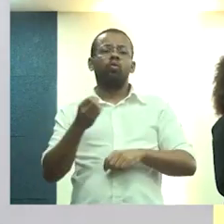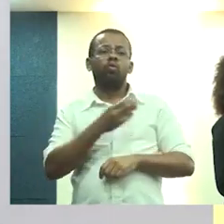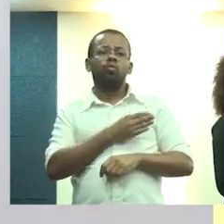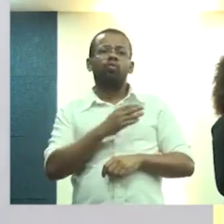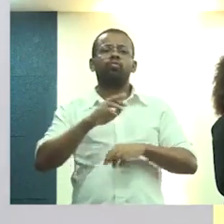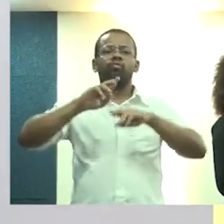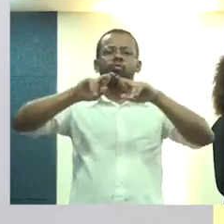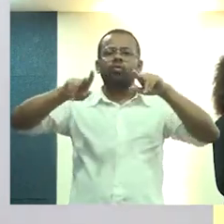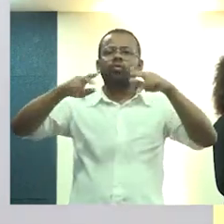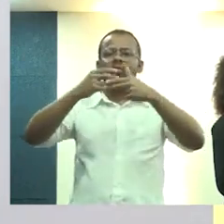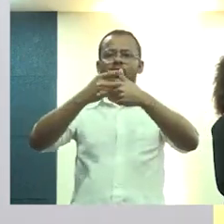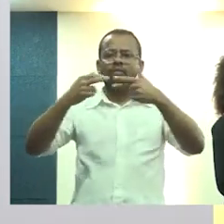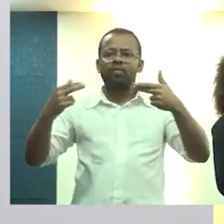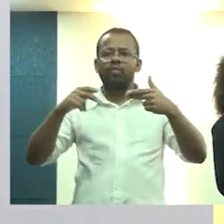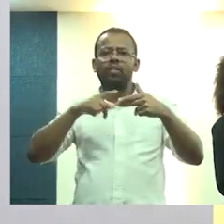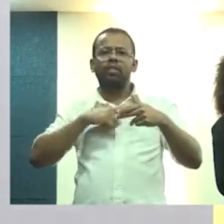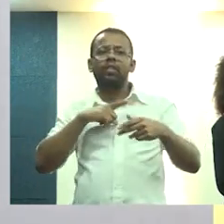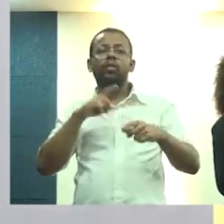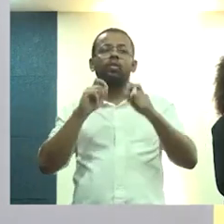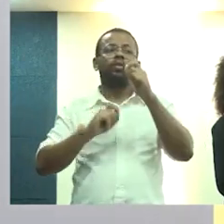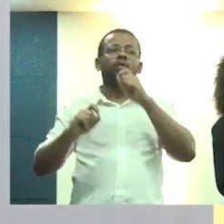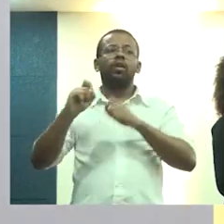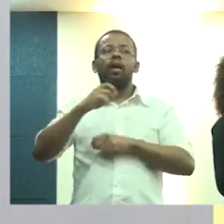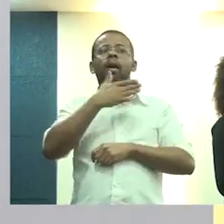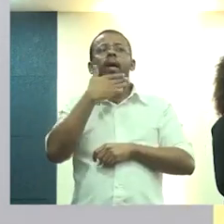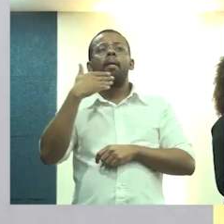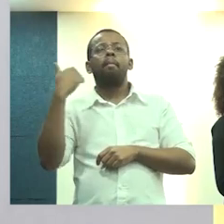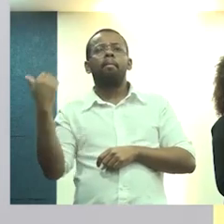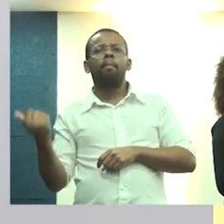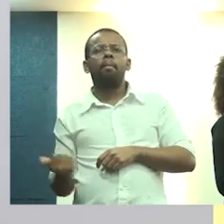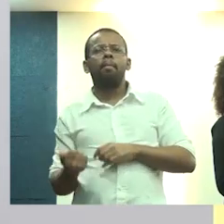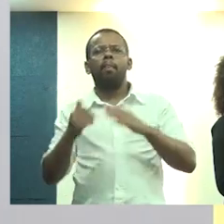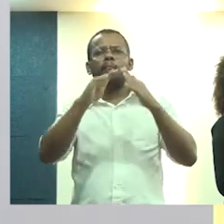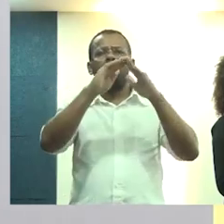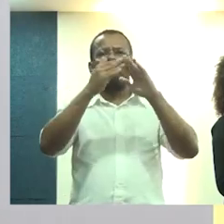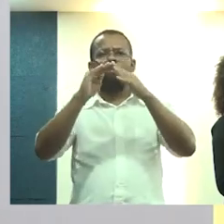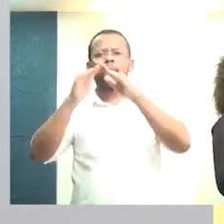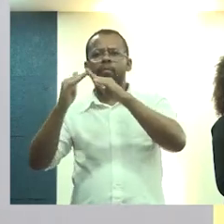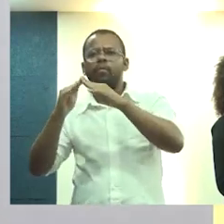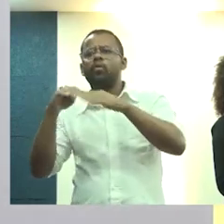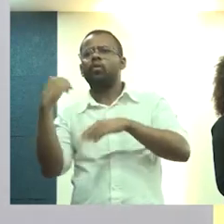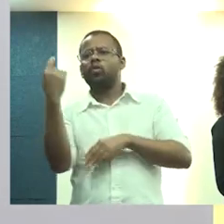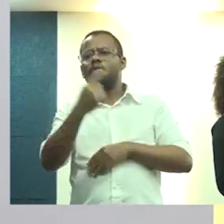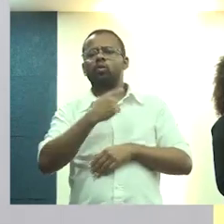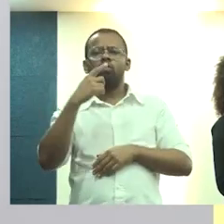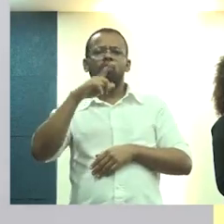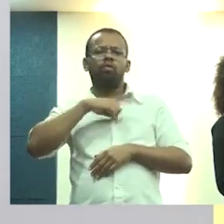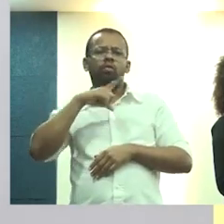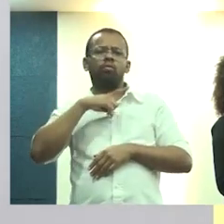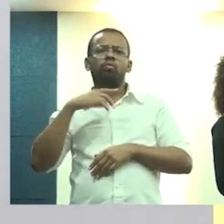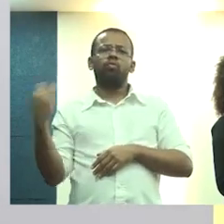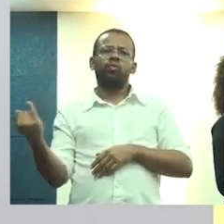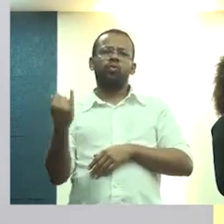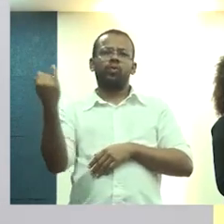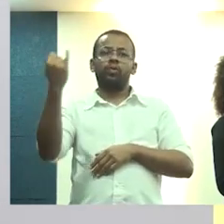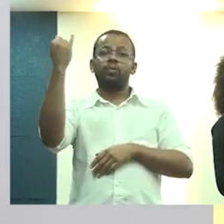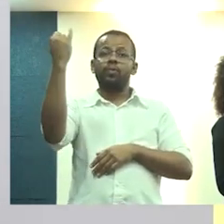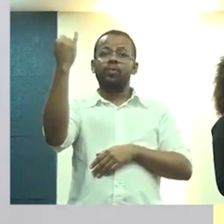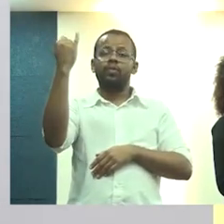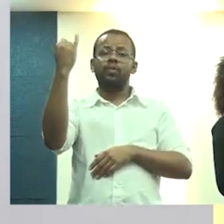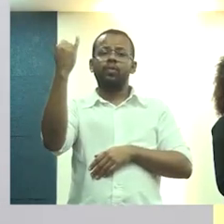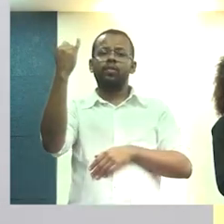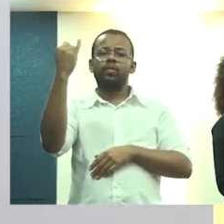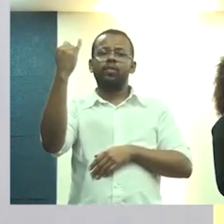novas modalidades, gente traz alocação social e a gente traz a melhoria habitacional como uma modalidade fundamental